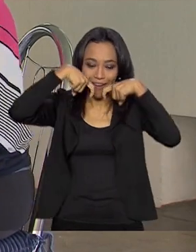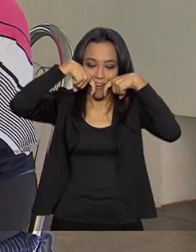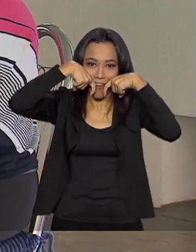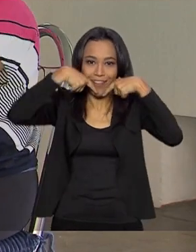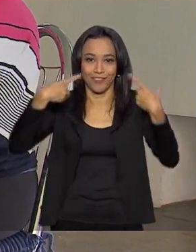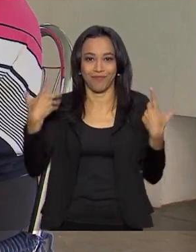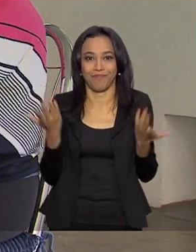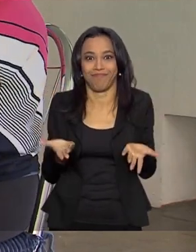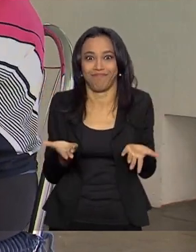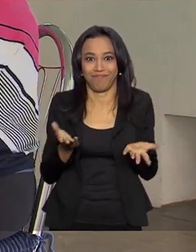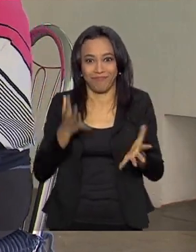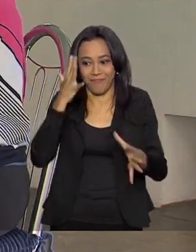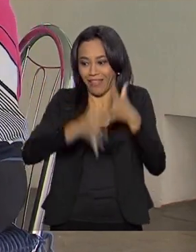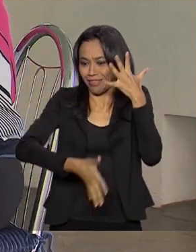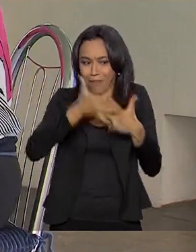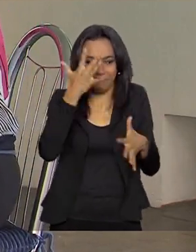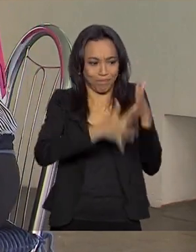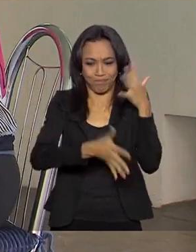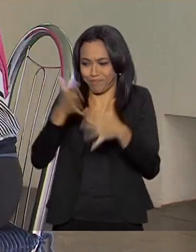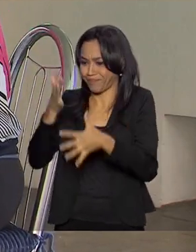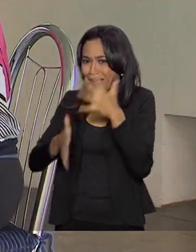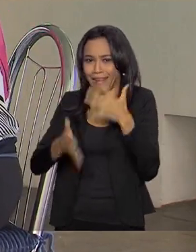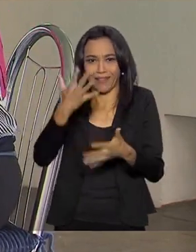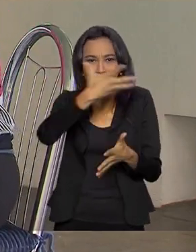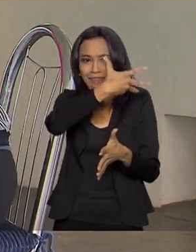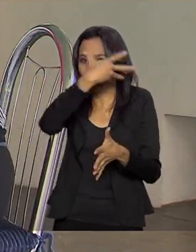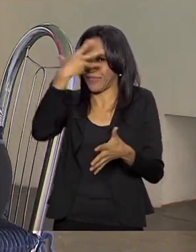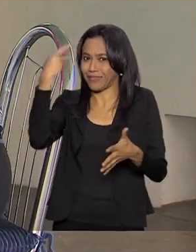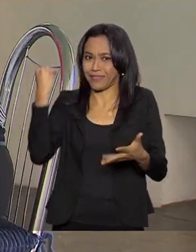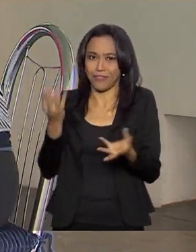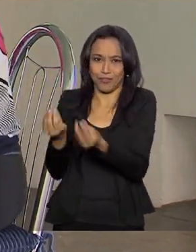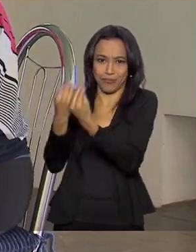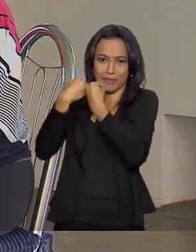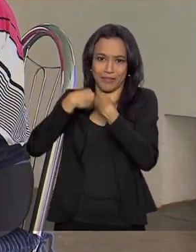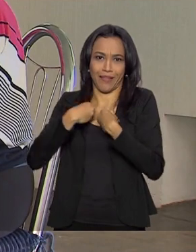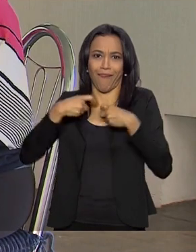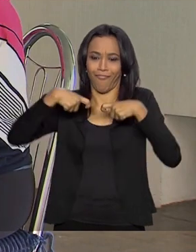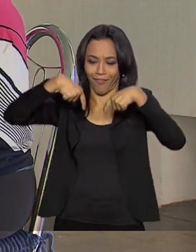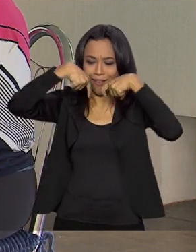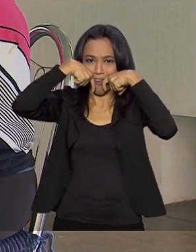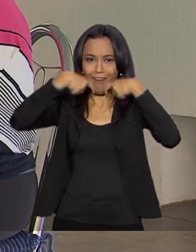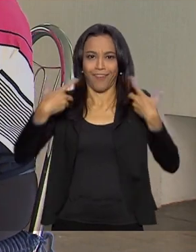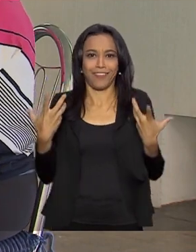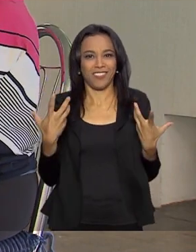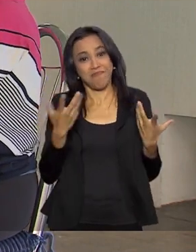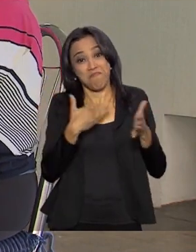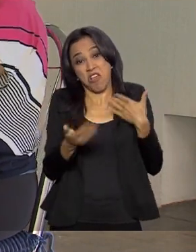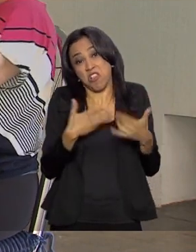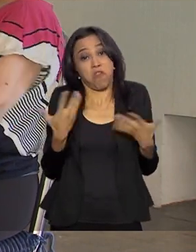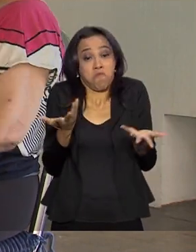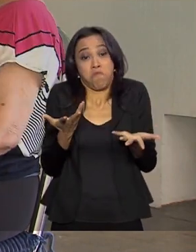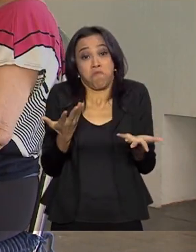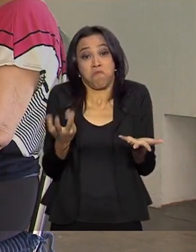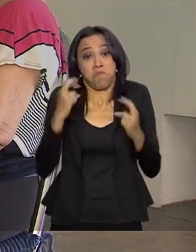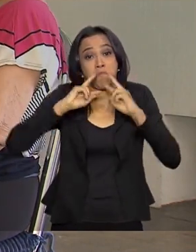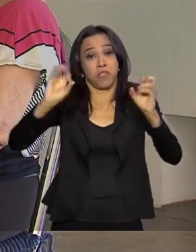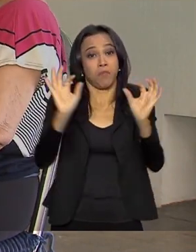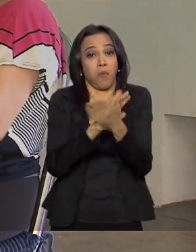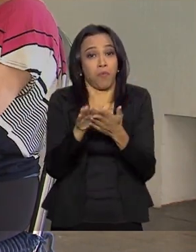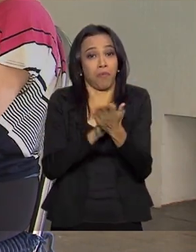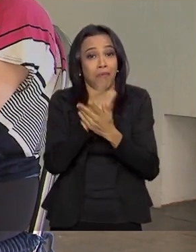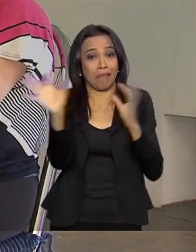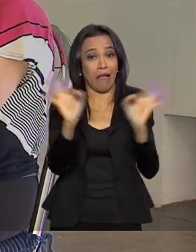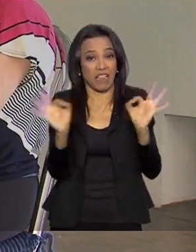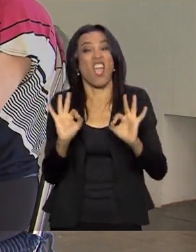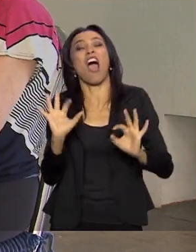Naquela atrapalhada, na corrida, não botaram os dentes de vampira. Mas foi assim mesmo, e ninguém nem notou. Olha só. E